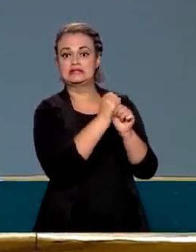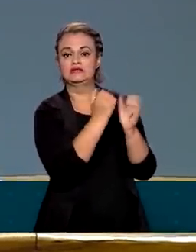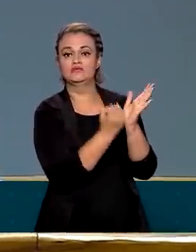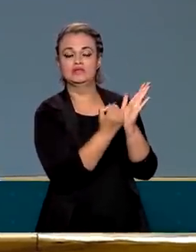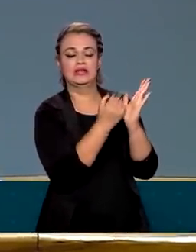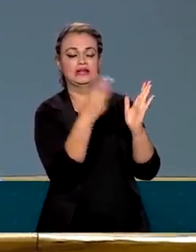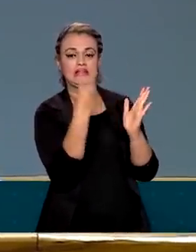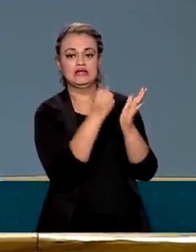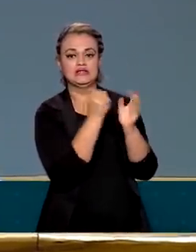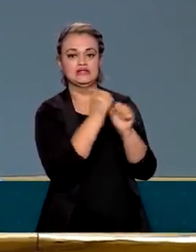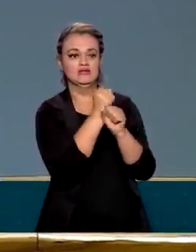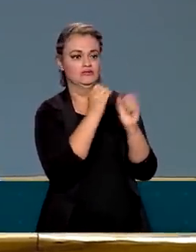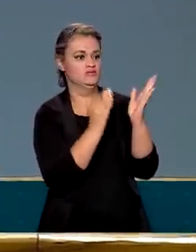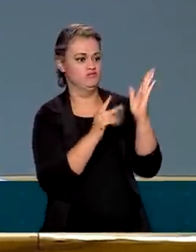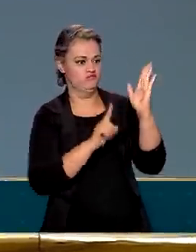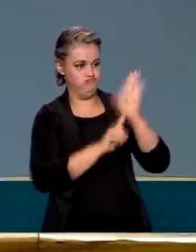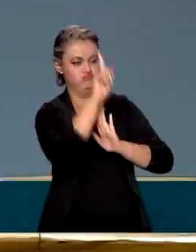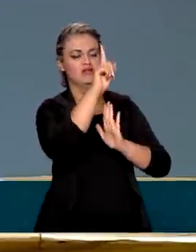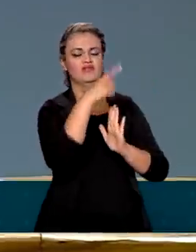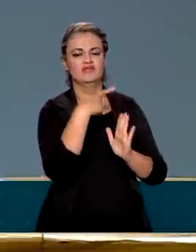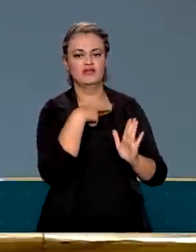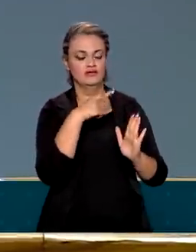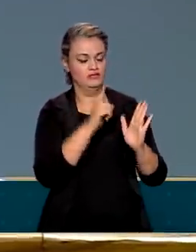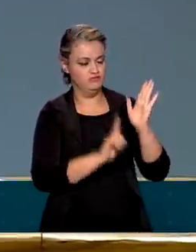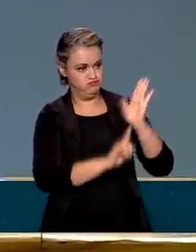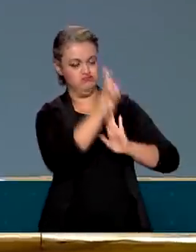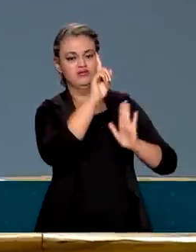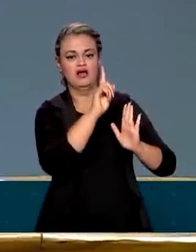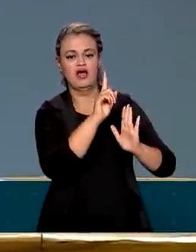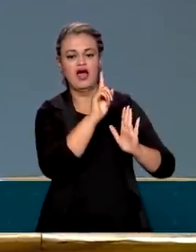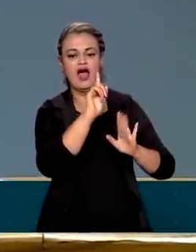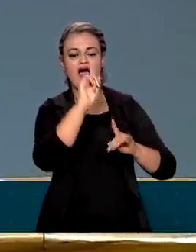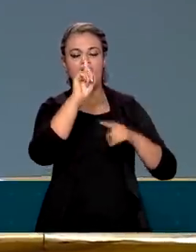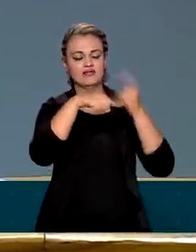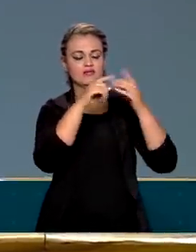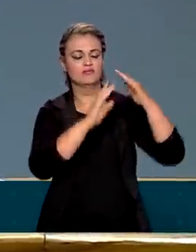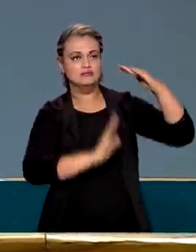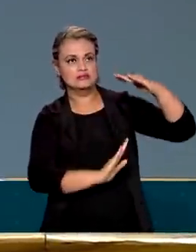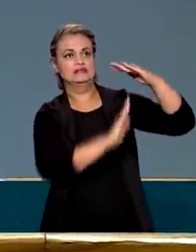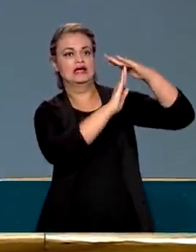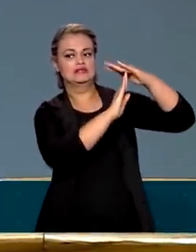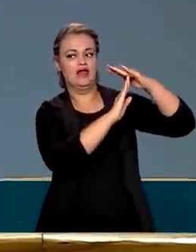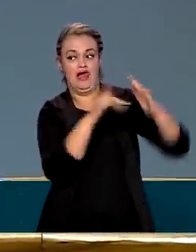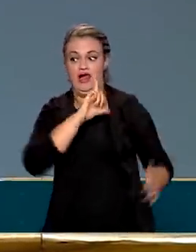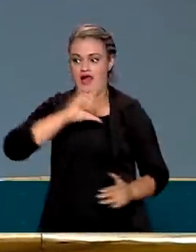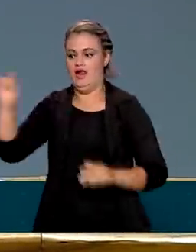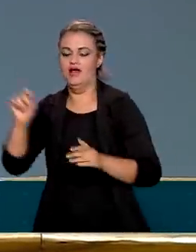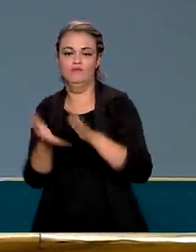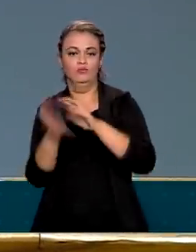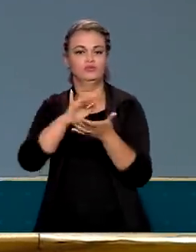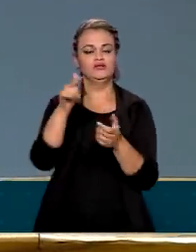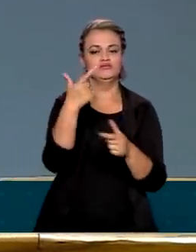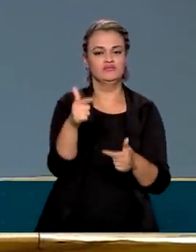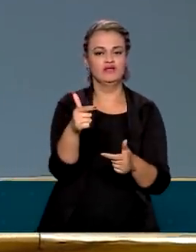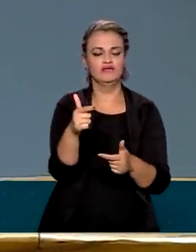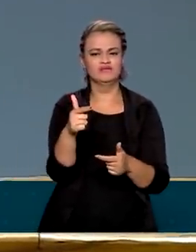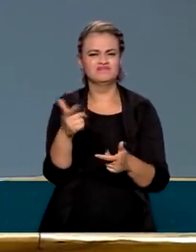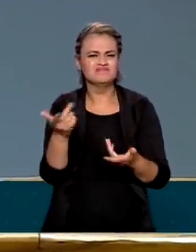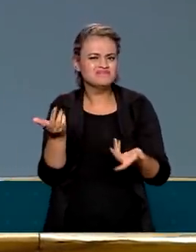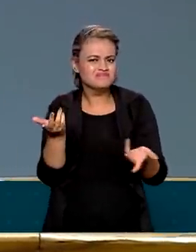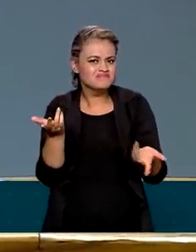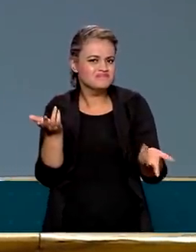antecipou três anos de aumento, ou seja, disparou a despesa, depois botou um teto, em cima e saiu correndo, não fez reforma nenhuma, também criticando.